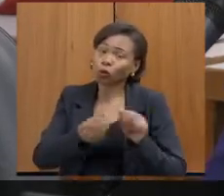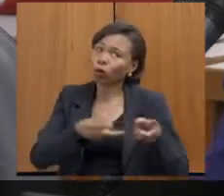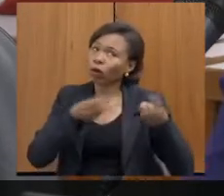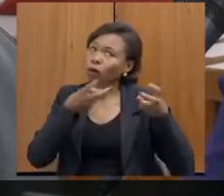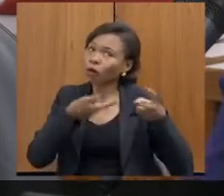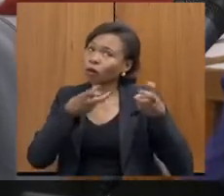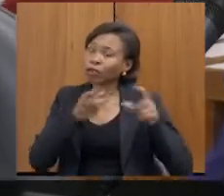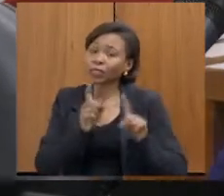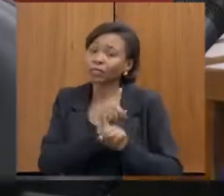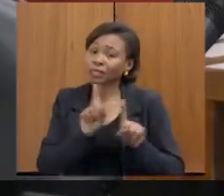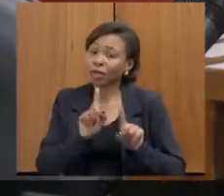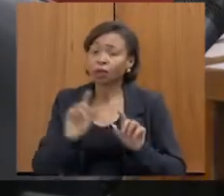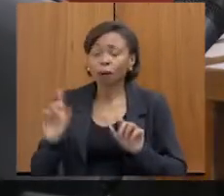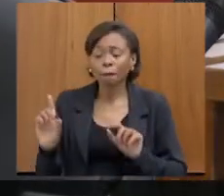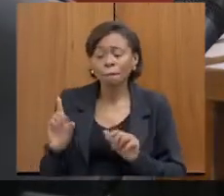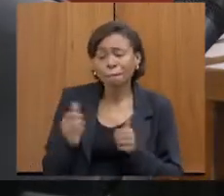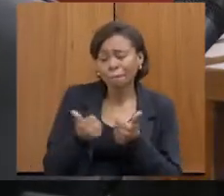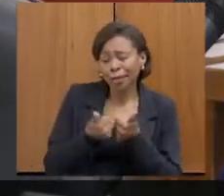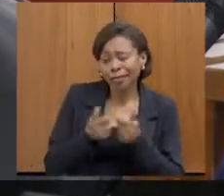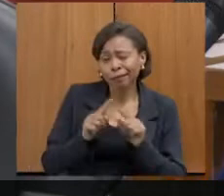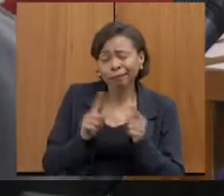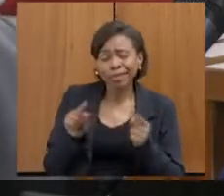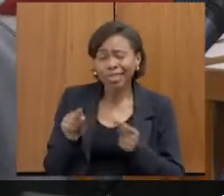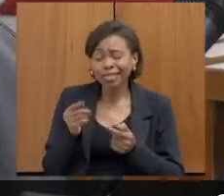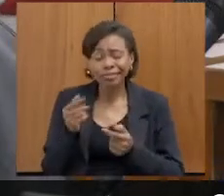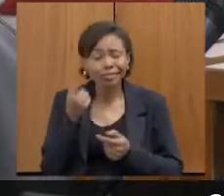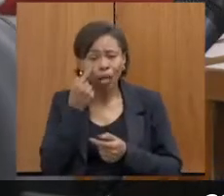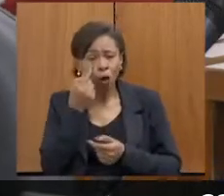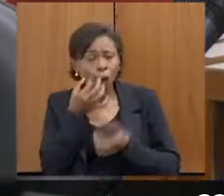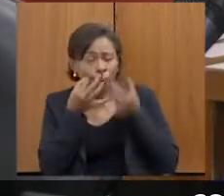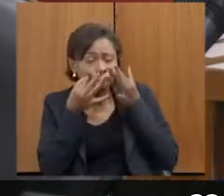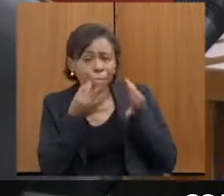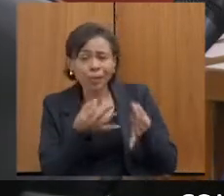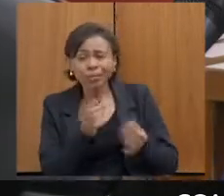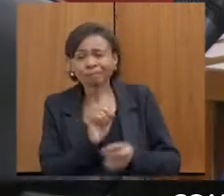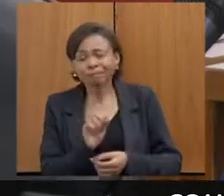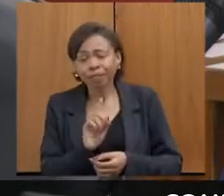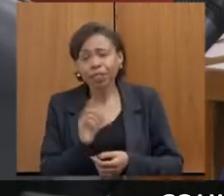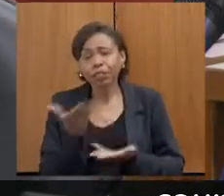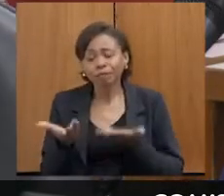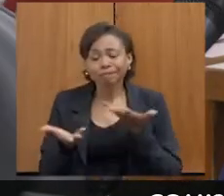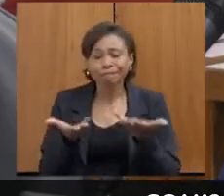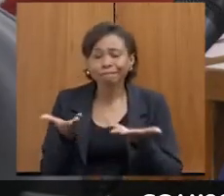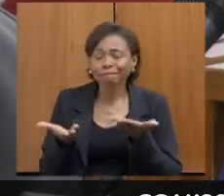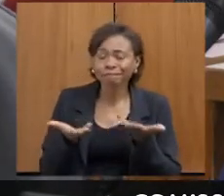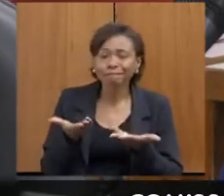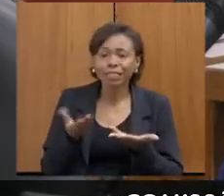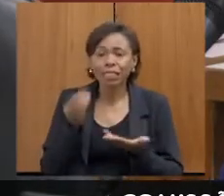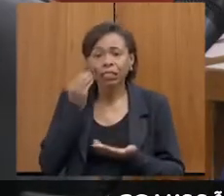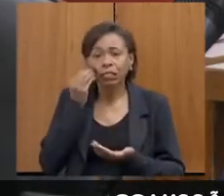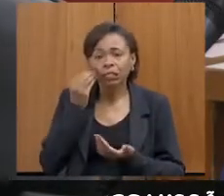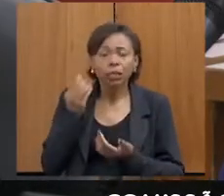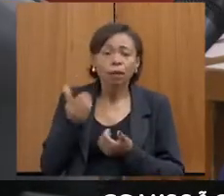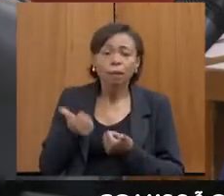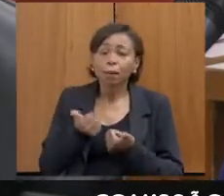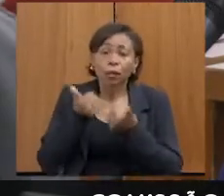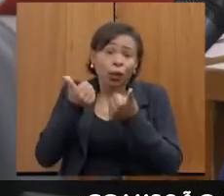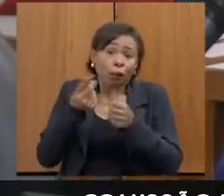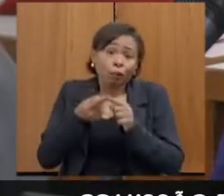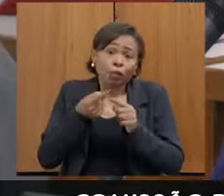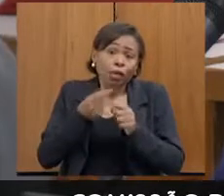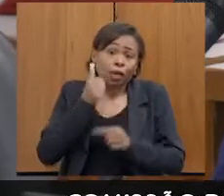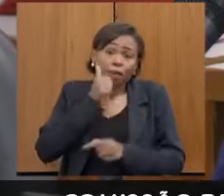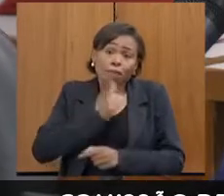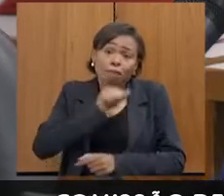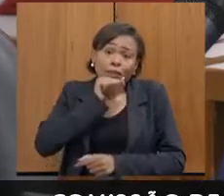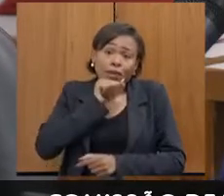pelo menos, próxima, mas não ali no atendimento. Então, assim, são coisas que a gente tem que refletir e tentar melhorar, porque, muitas vezes, realmente a mulher lá não tem com quem deixar os